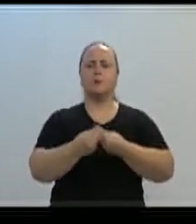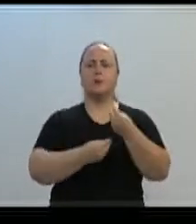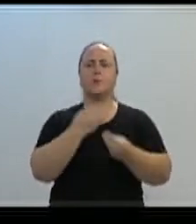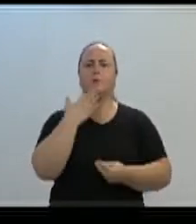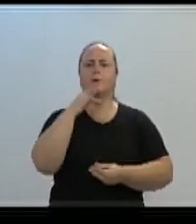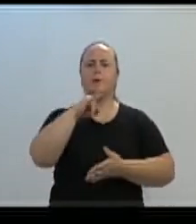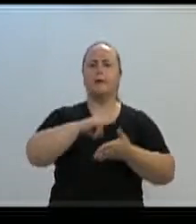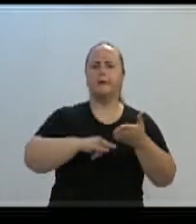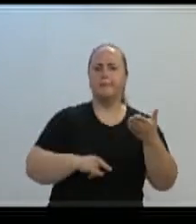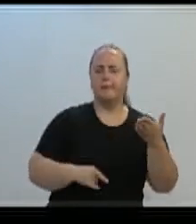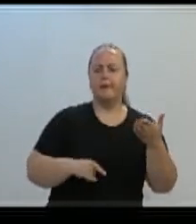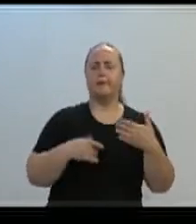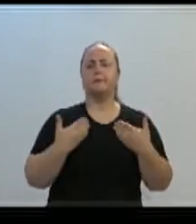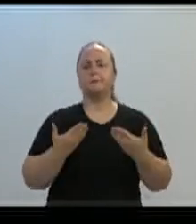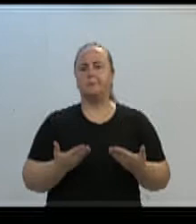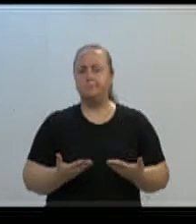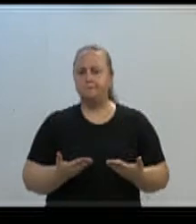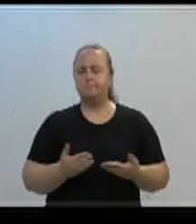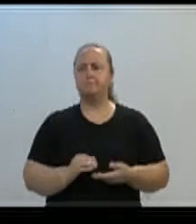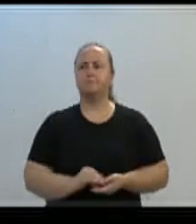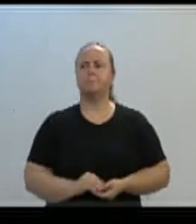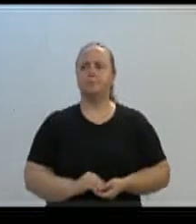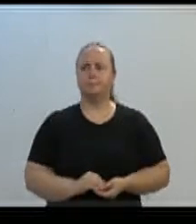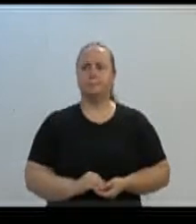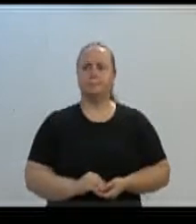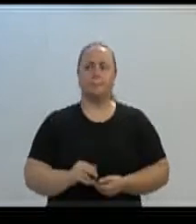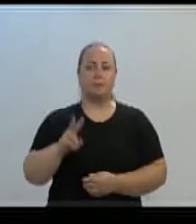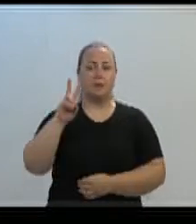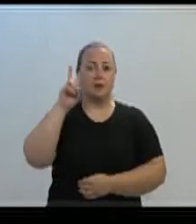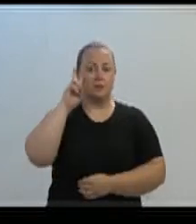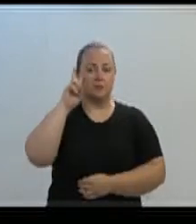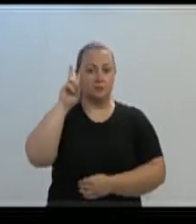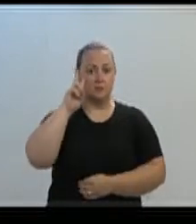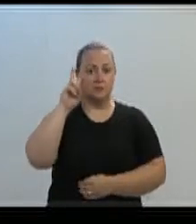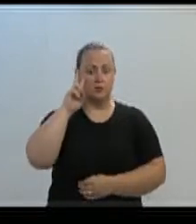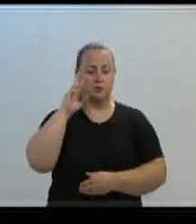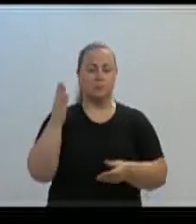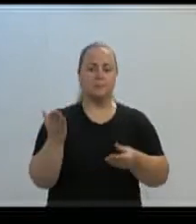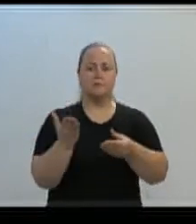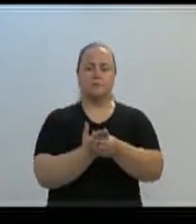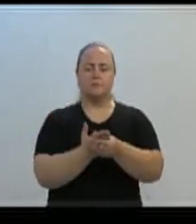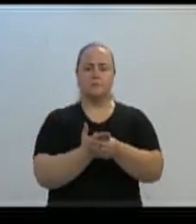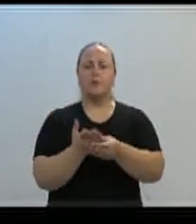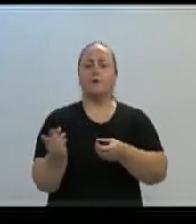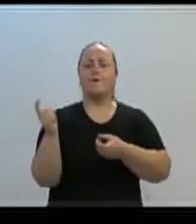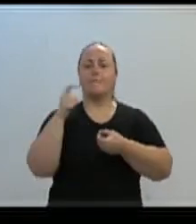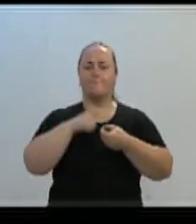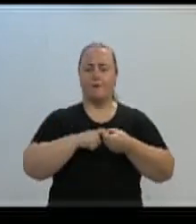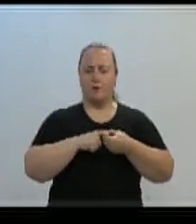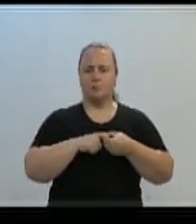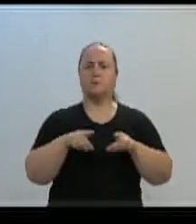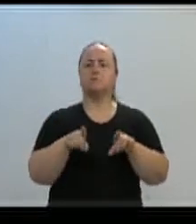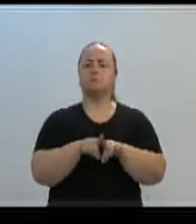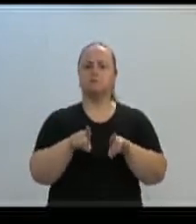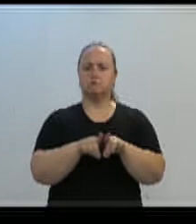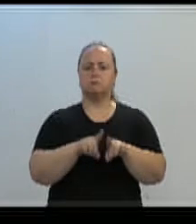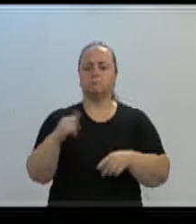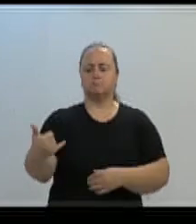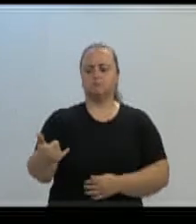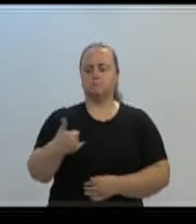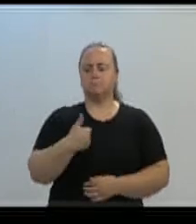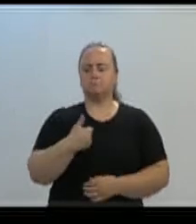ou qualquer outra situação, na segunda-feira já esse processo retornou e a gente já havia recebido a sinalização